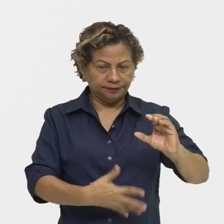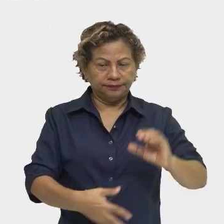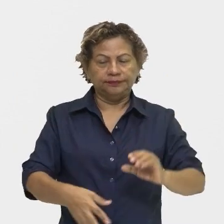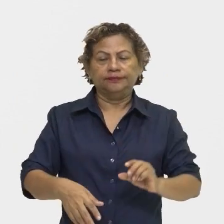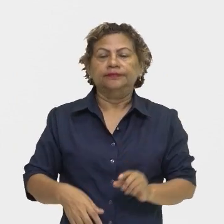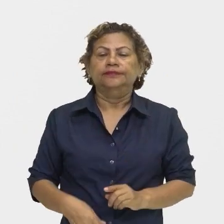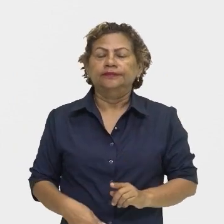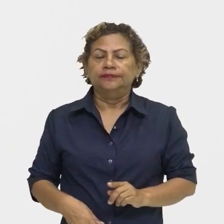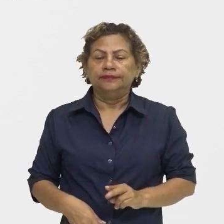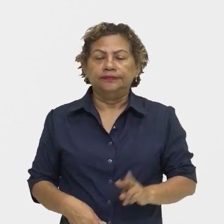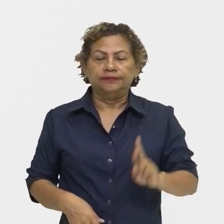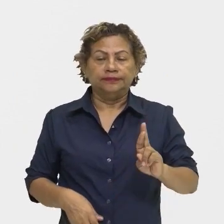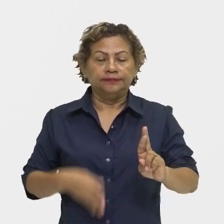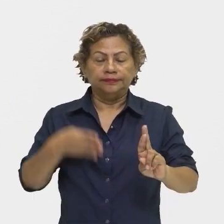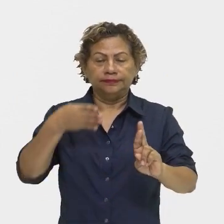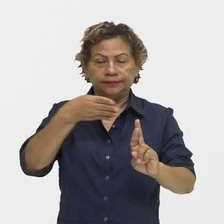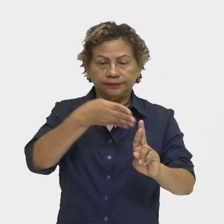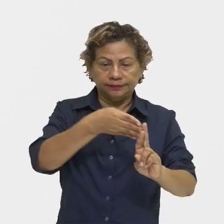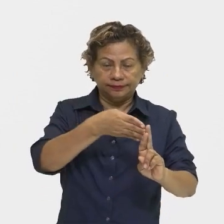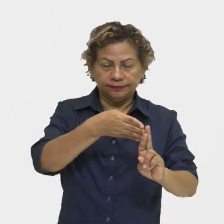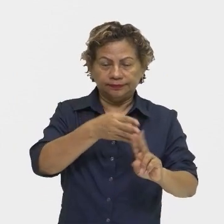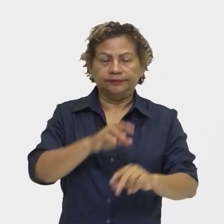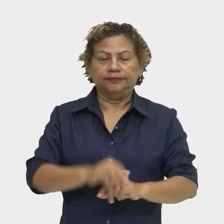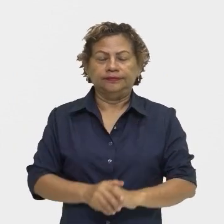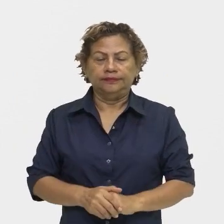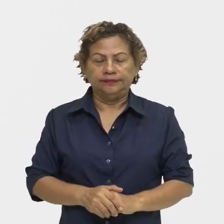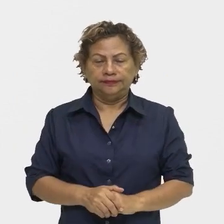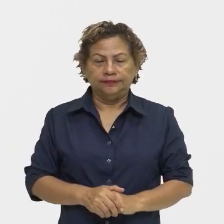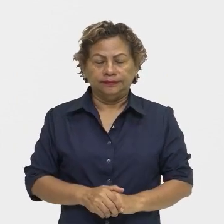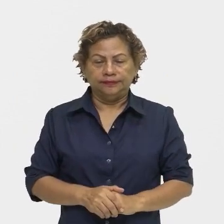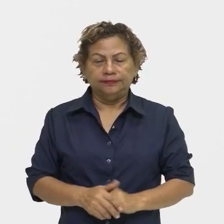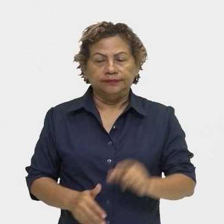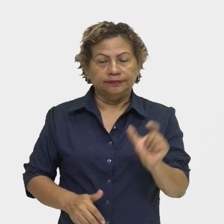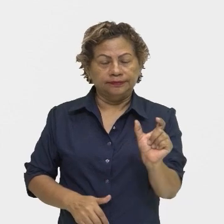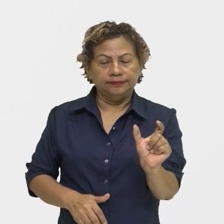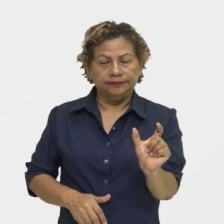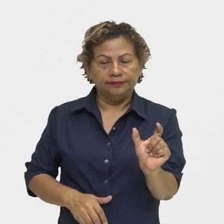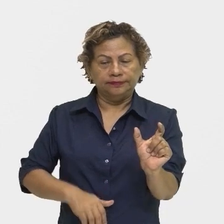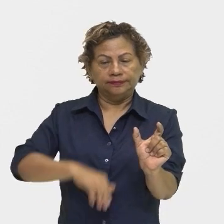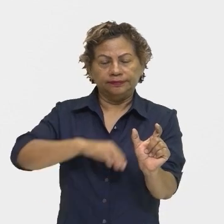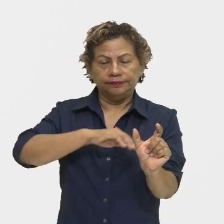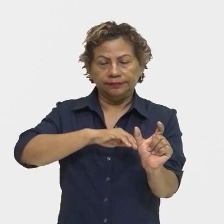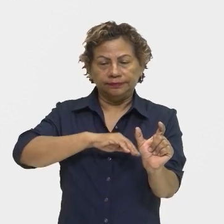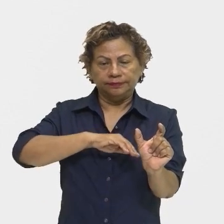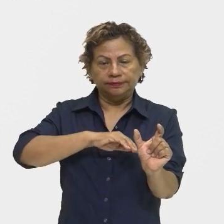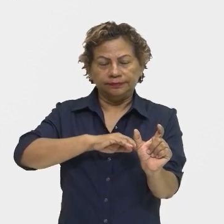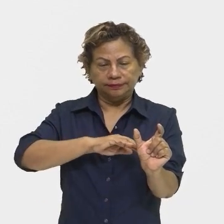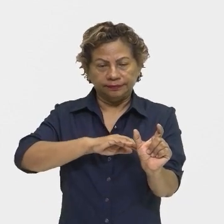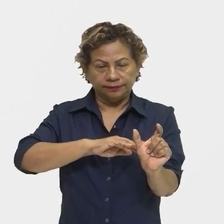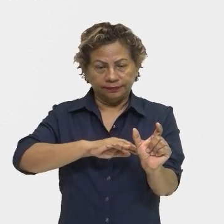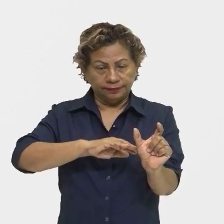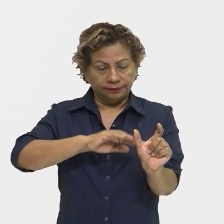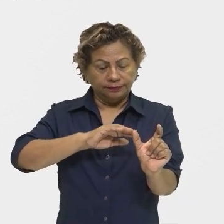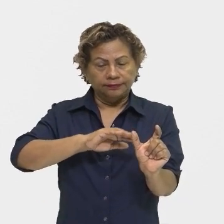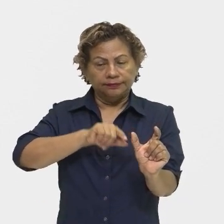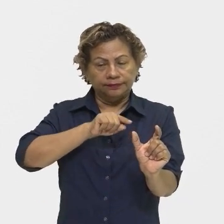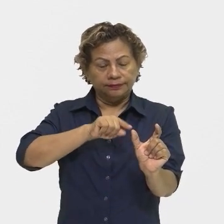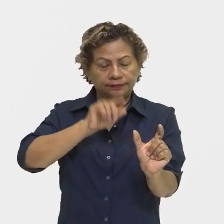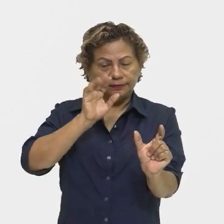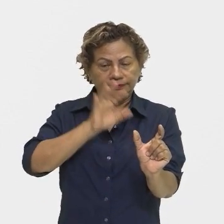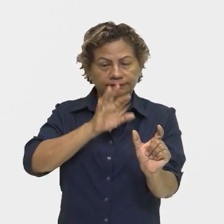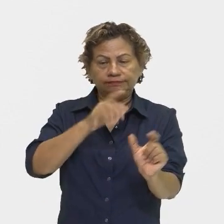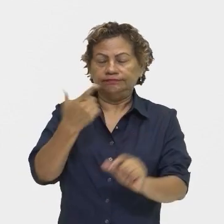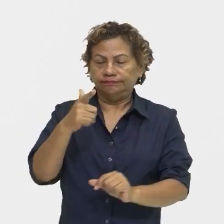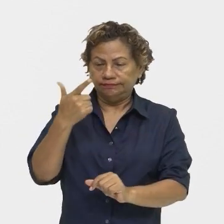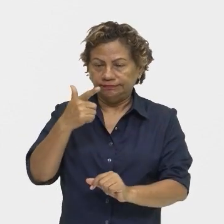É essa questão de ser denotativa, porque ela não tem nenhuma figura de linguagem,